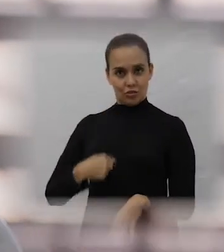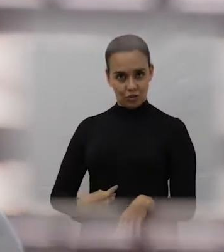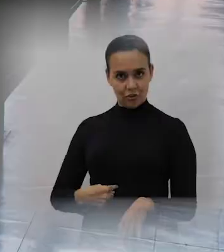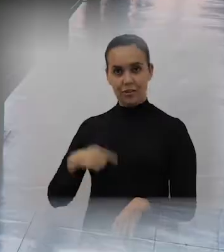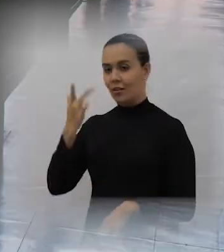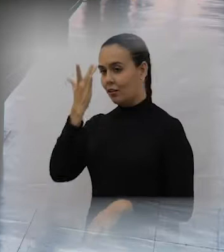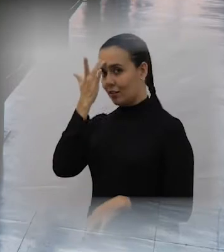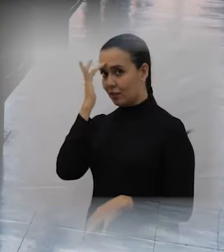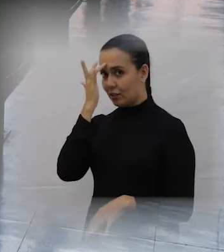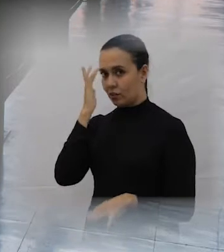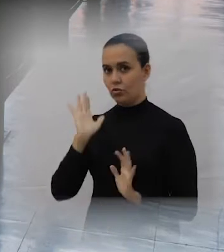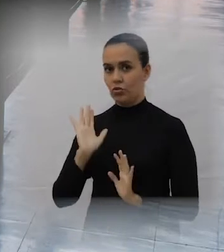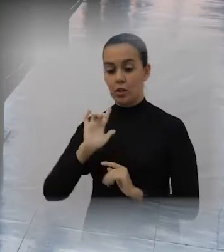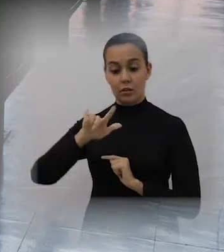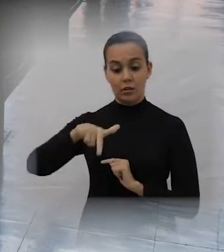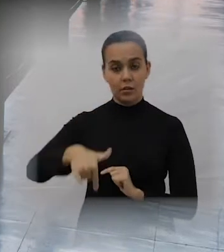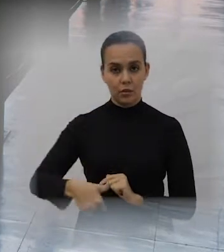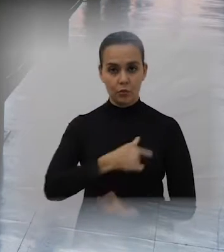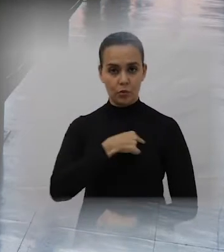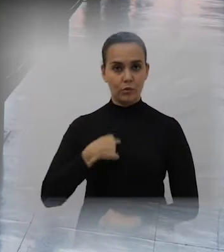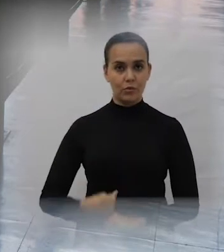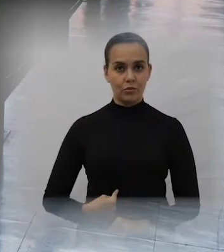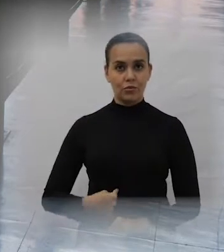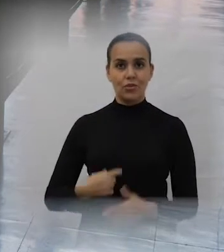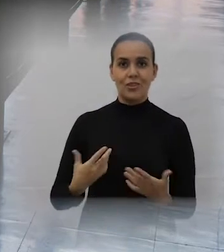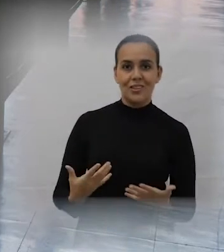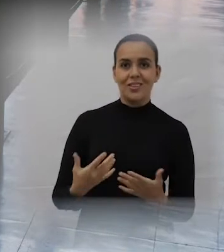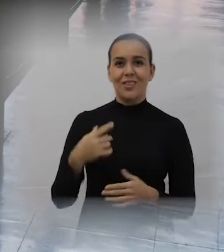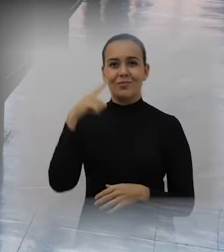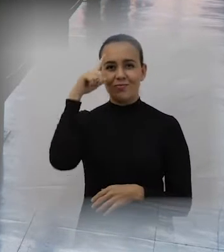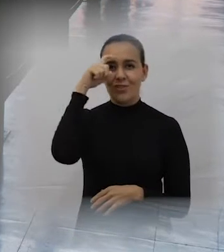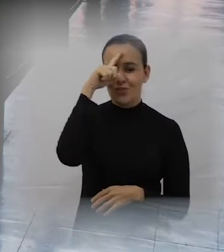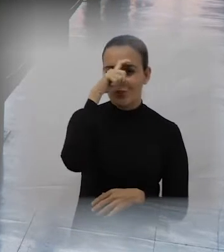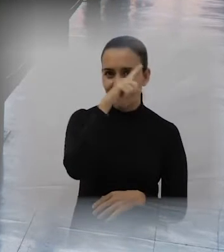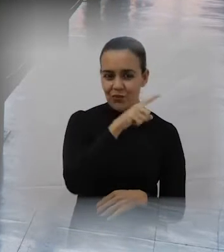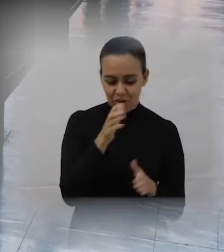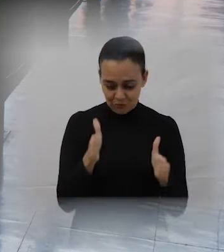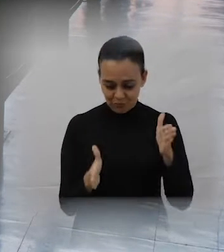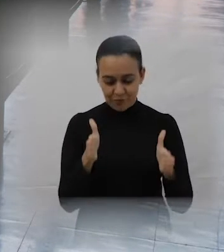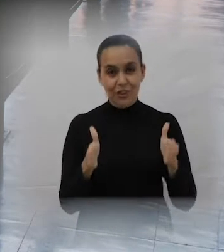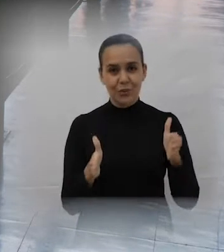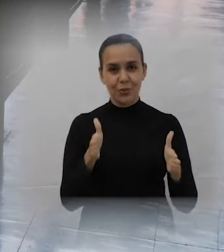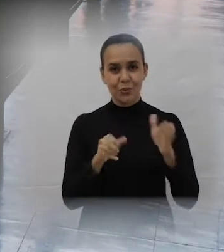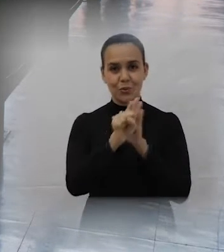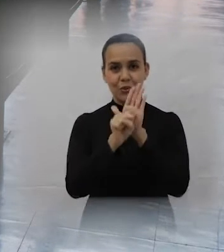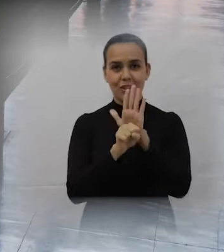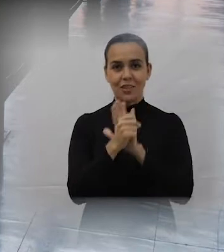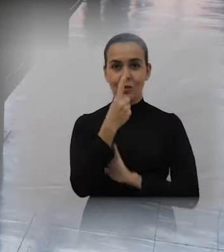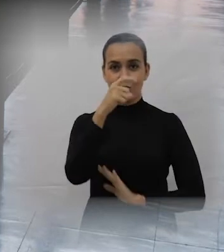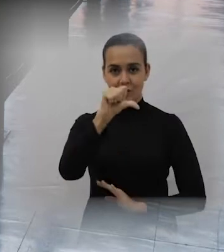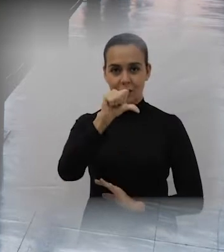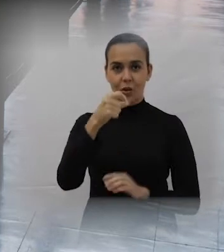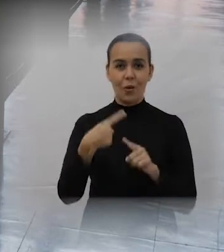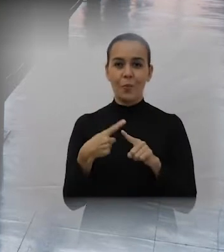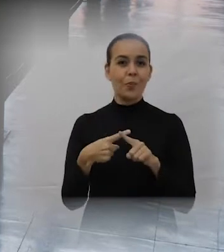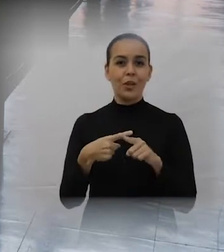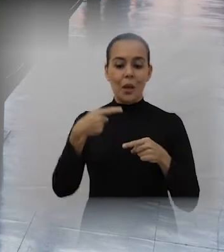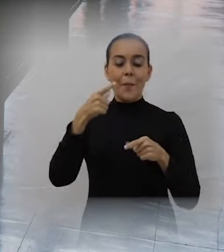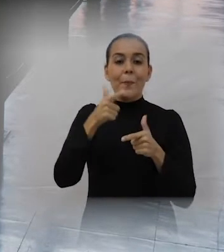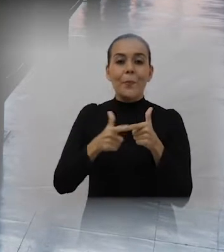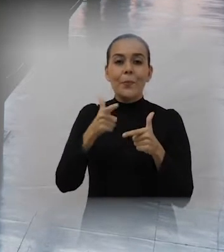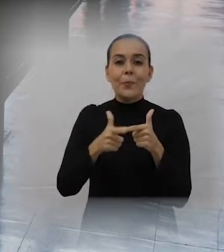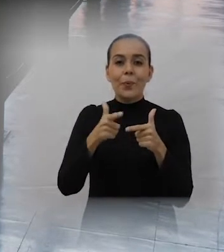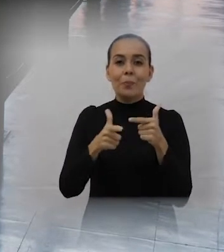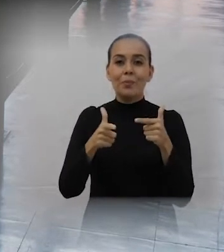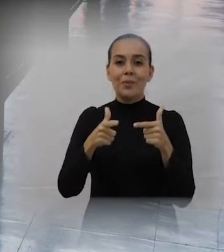humilhação, que foi o século XIX, por conflitos internos, mas também por invasões, depois da Revolução Industrial, evidentemente,